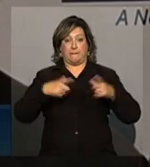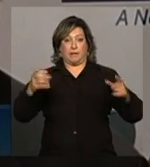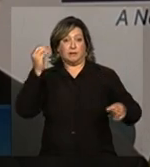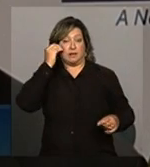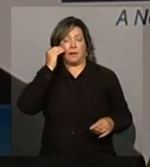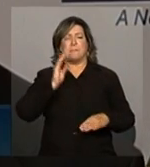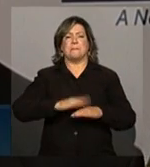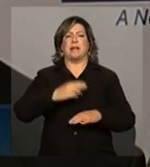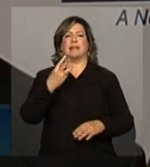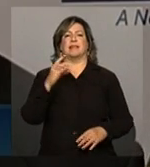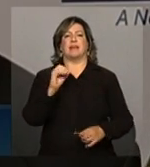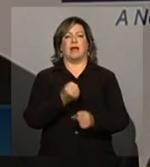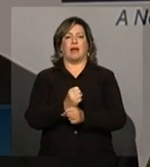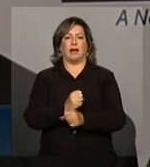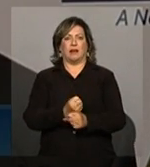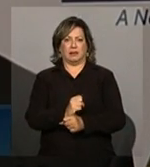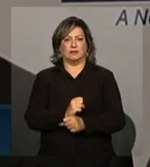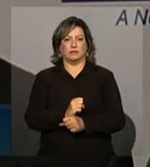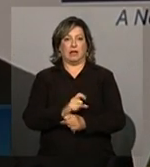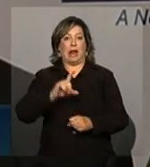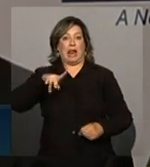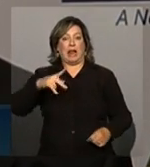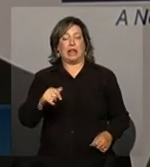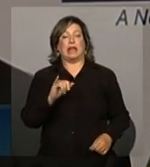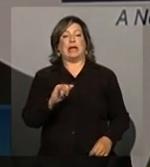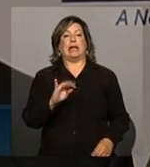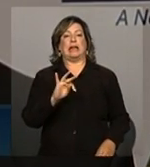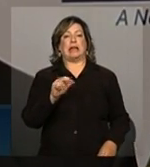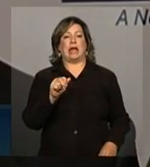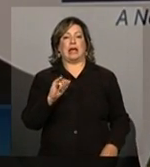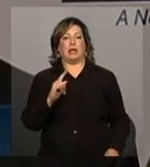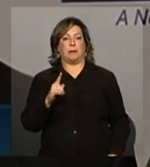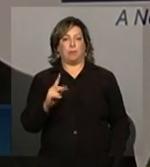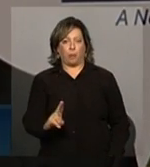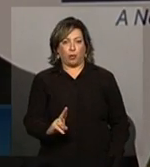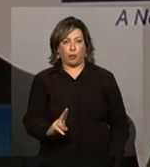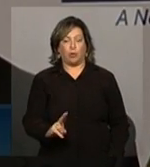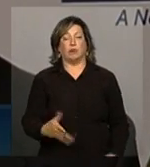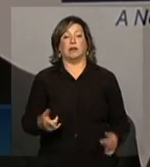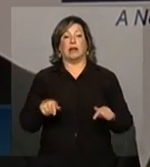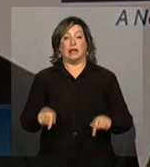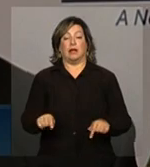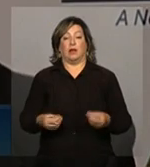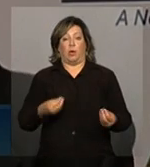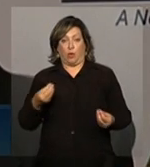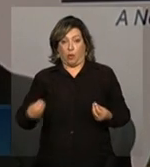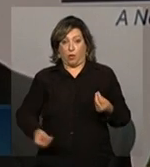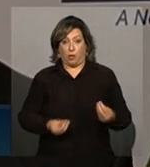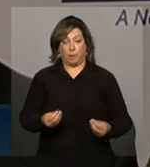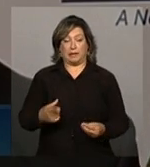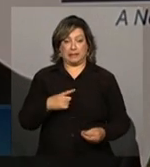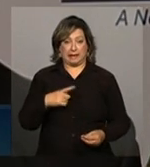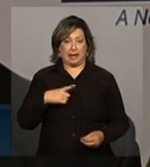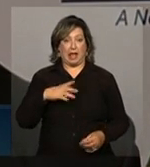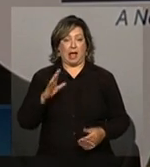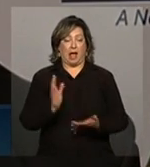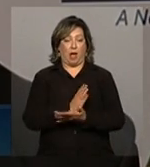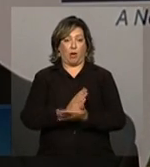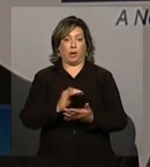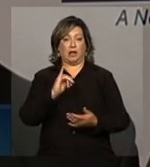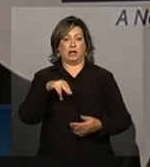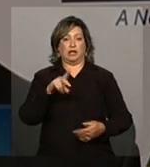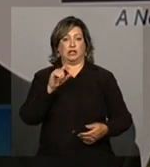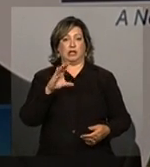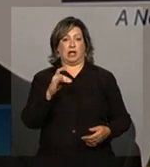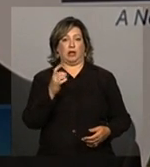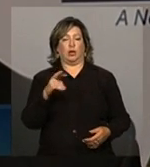30 anos, Flávio? A linha de Itaipu, a performance dela, quando tem alguns indicadores internacionais, que é o